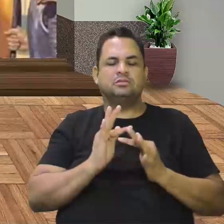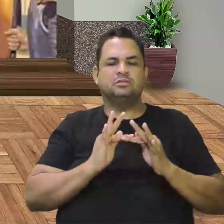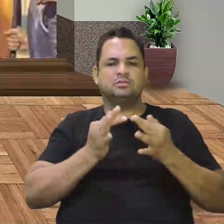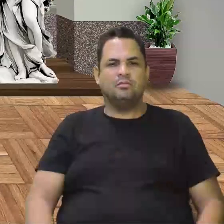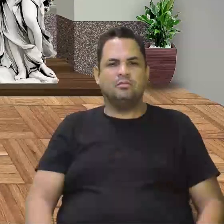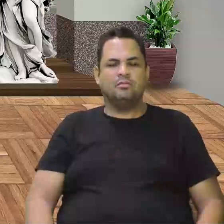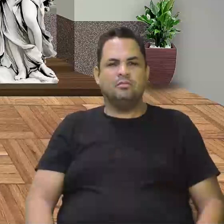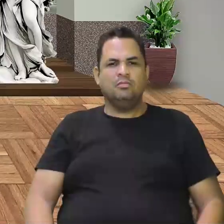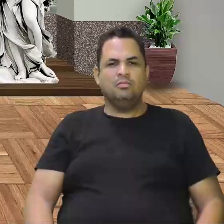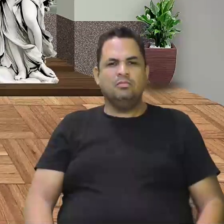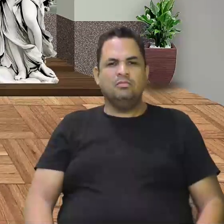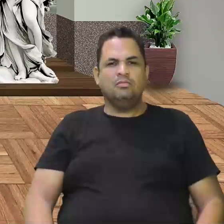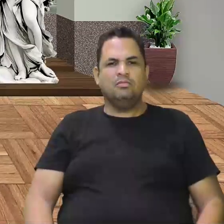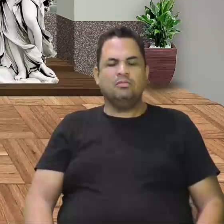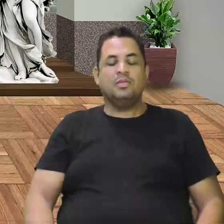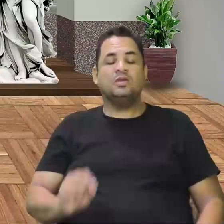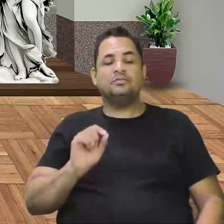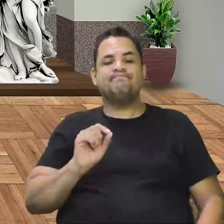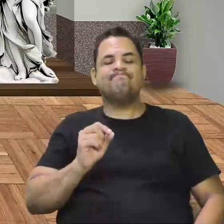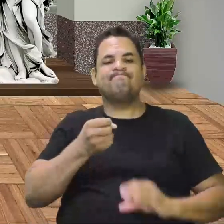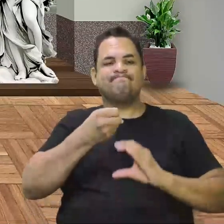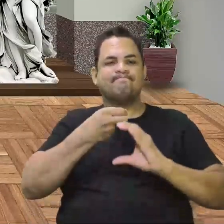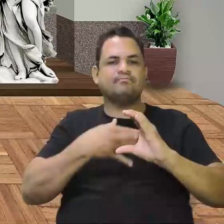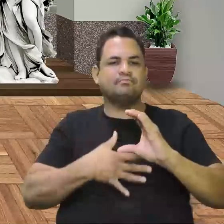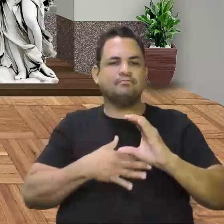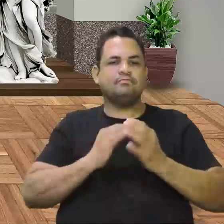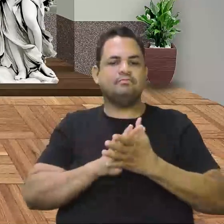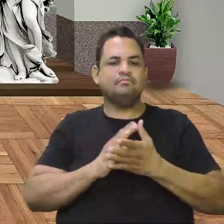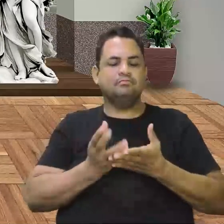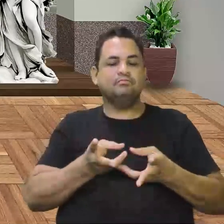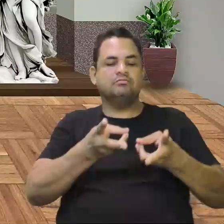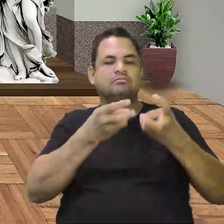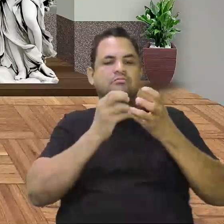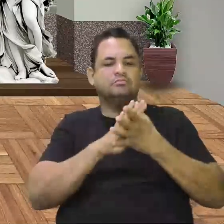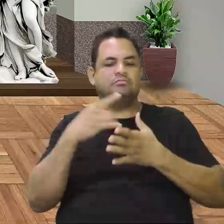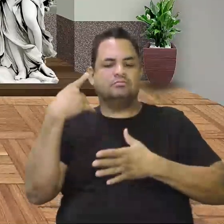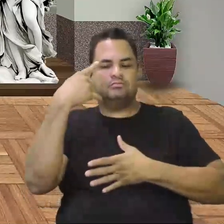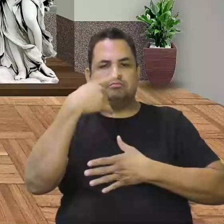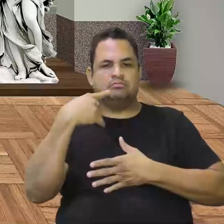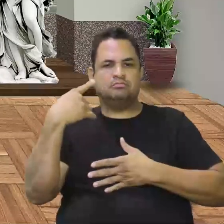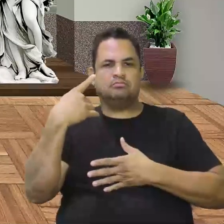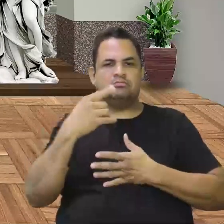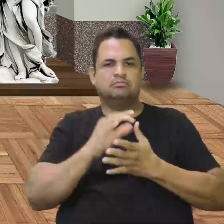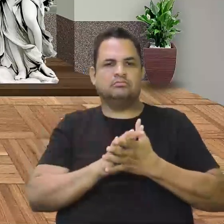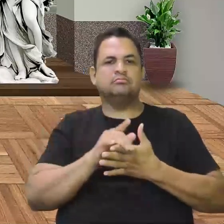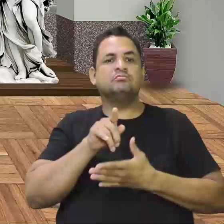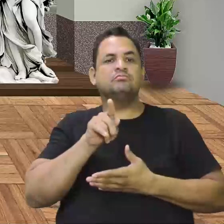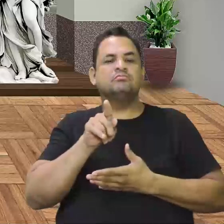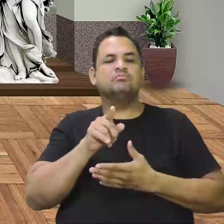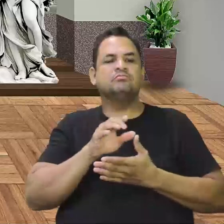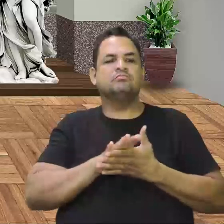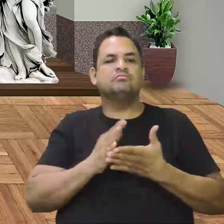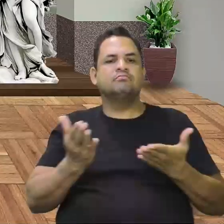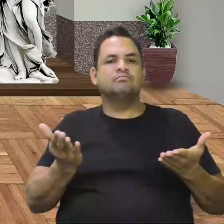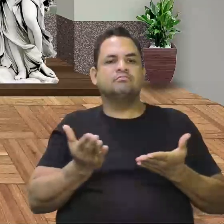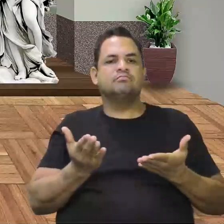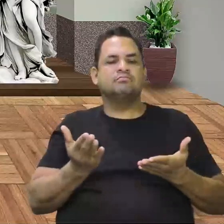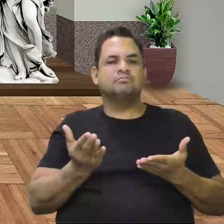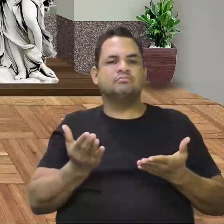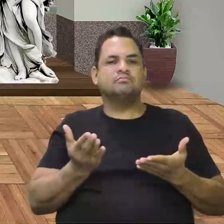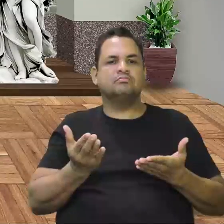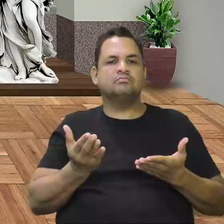aula, o que mais caracteriza essa exploração dos espanhóis vai ser justamente